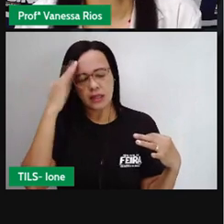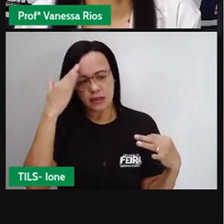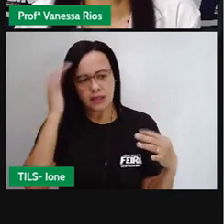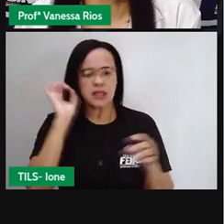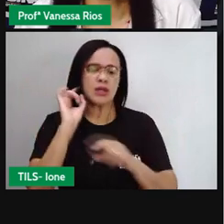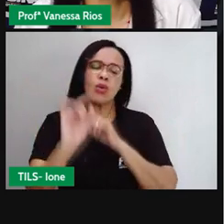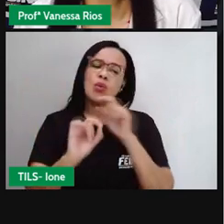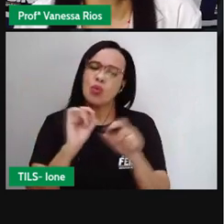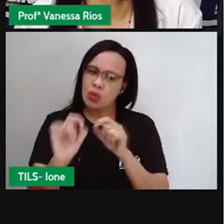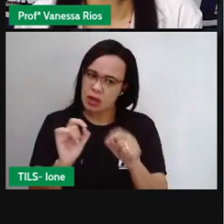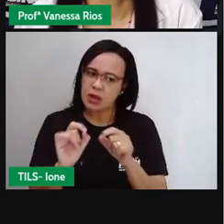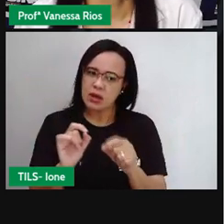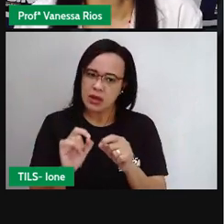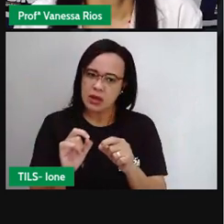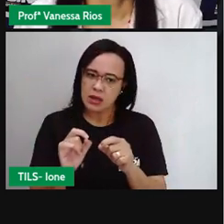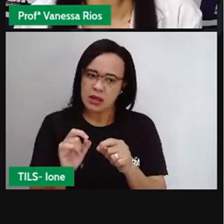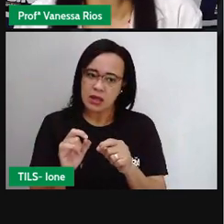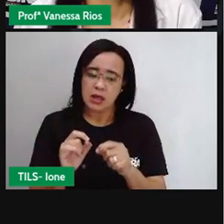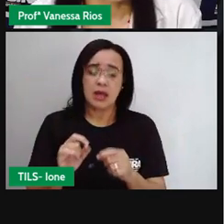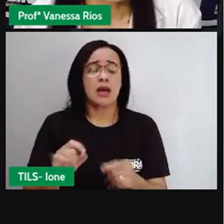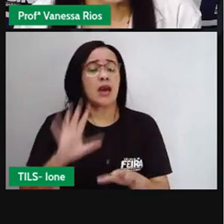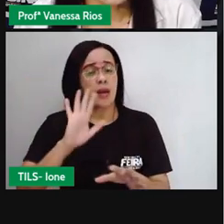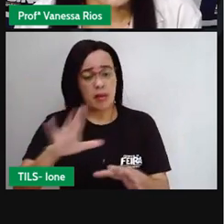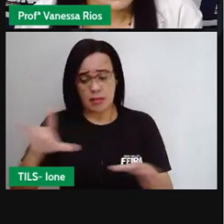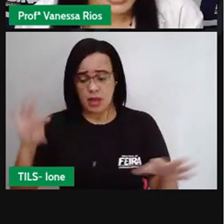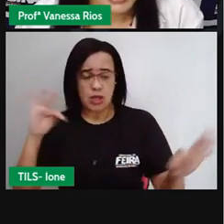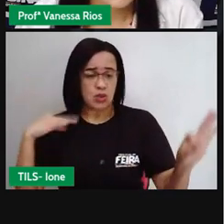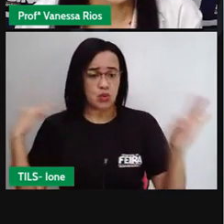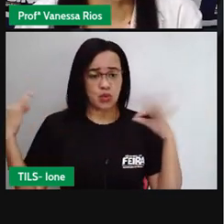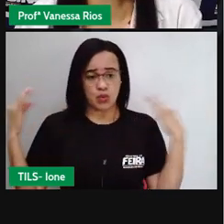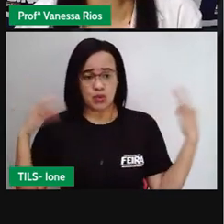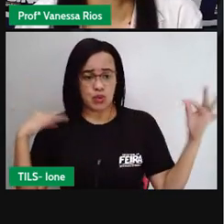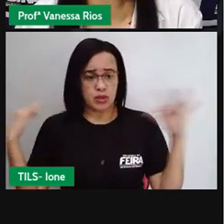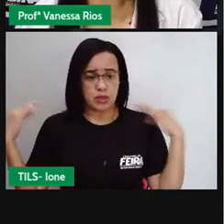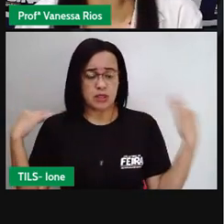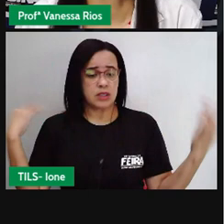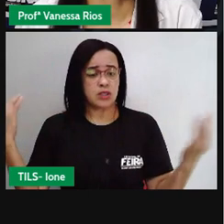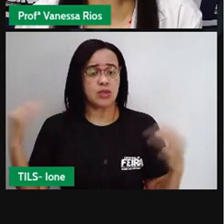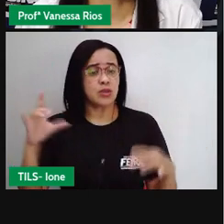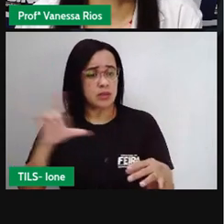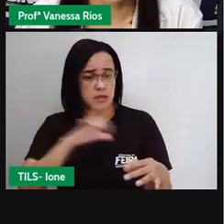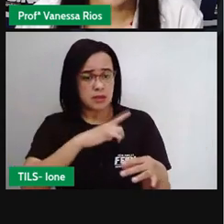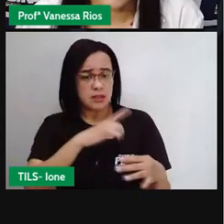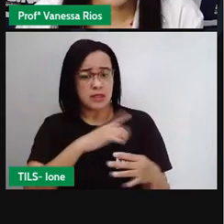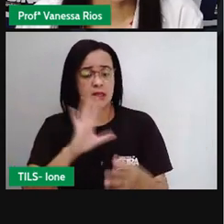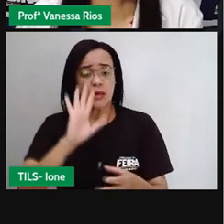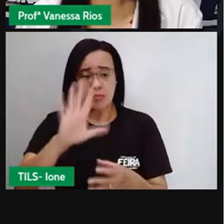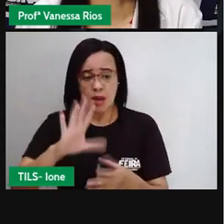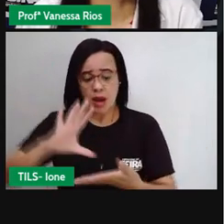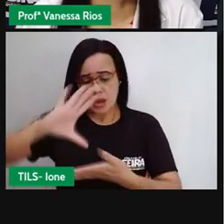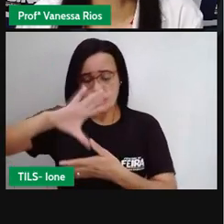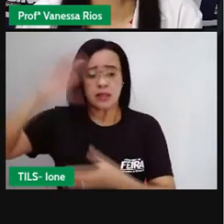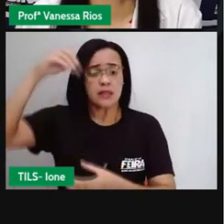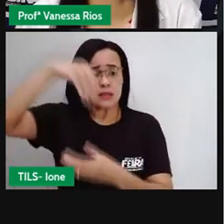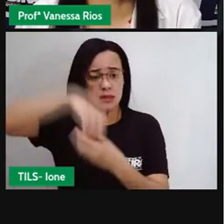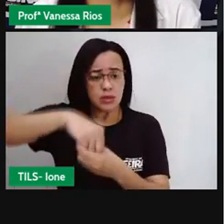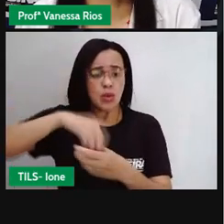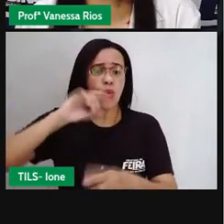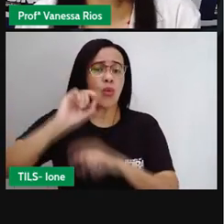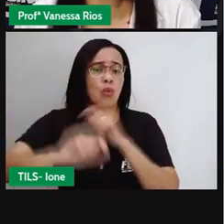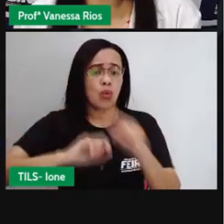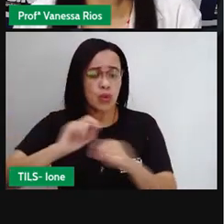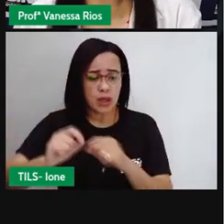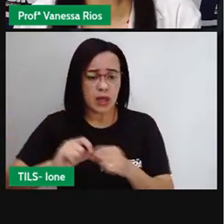existem sim pontos aí residenciais, né? Lugares onde as pessoas moram, as residências, as